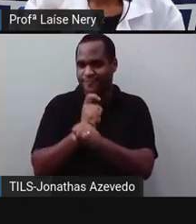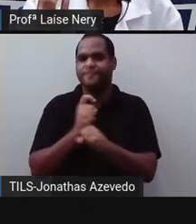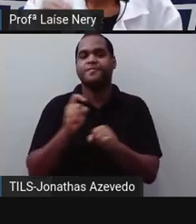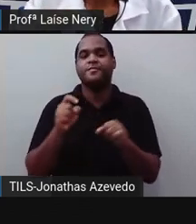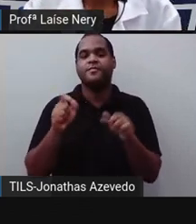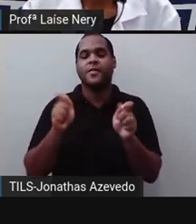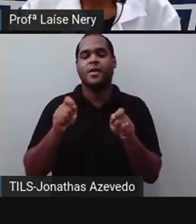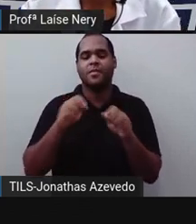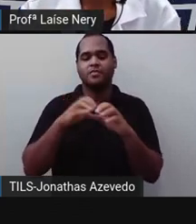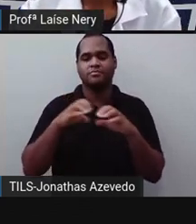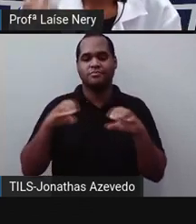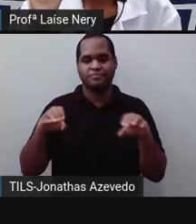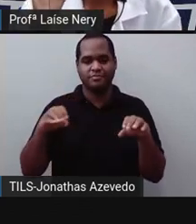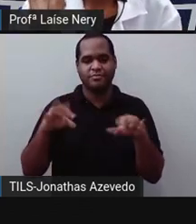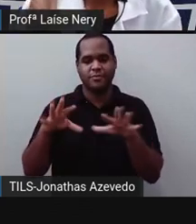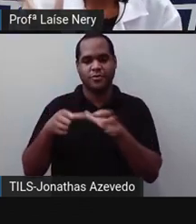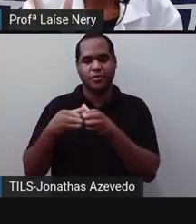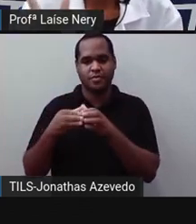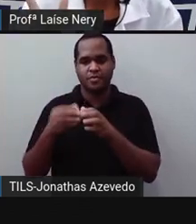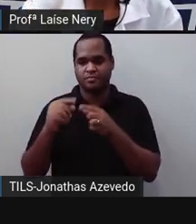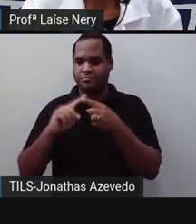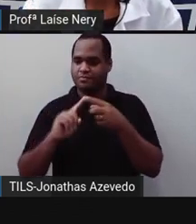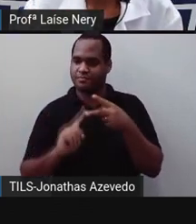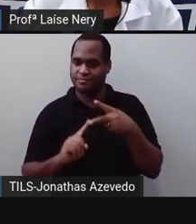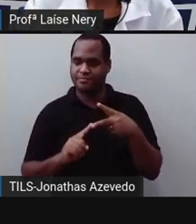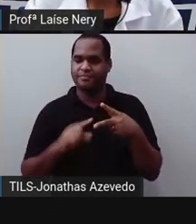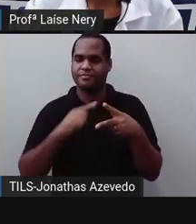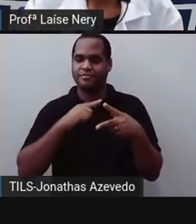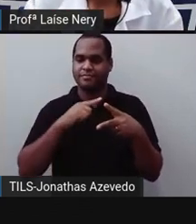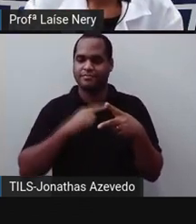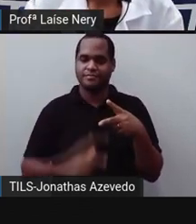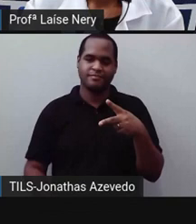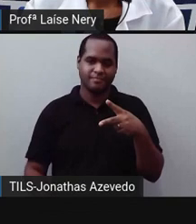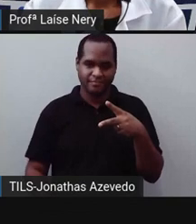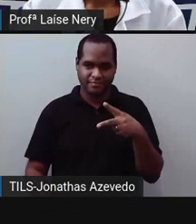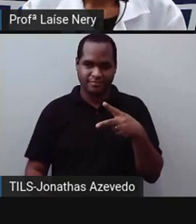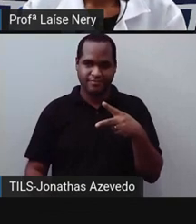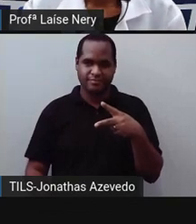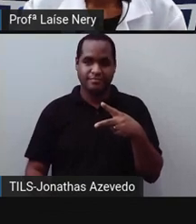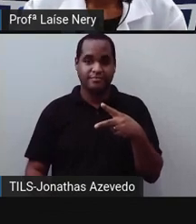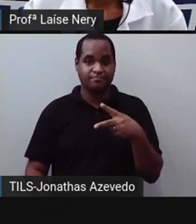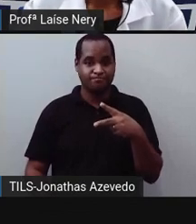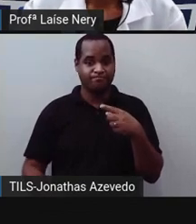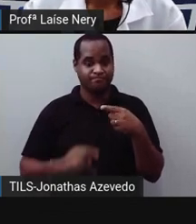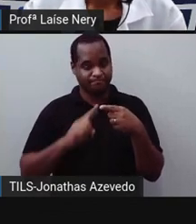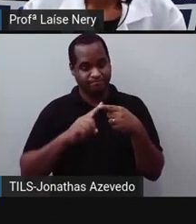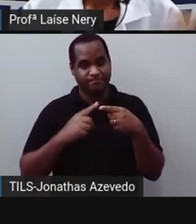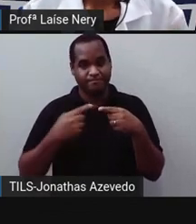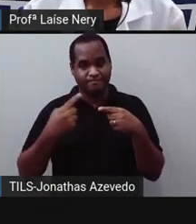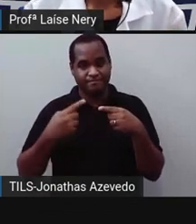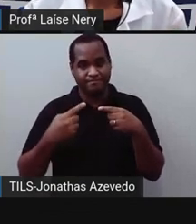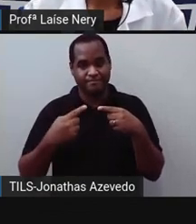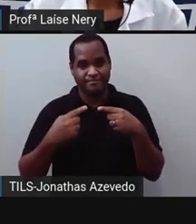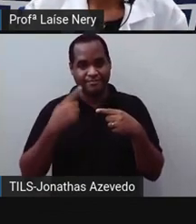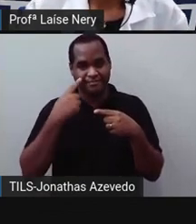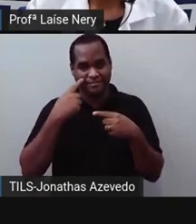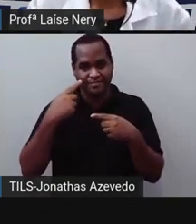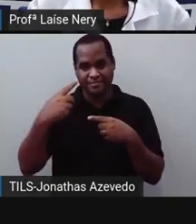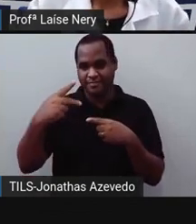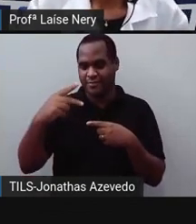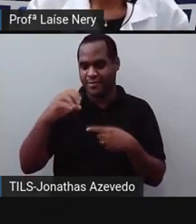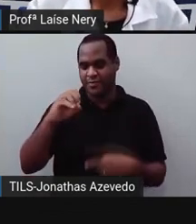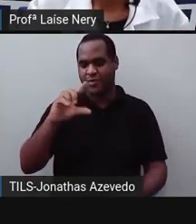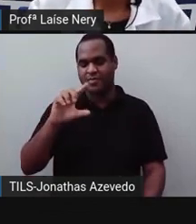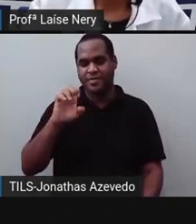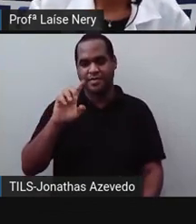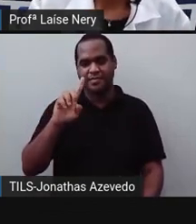elas são divididas em dois grupos. O primeiro grupo são os chamados